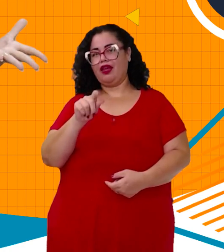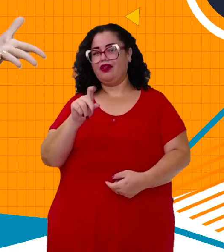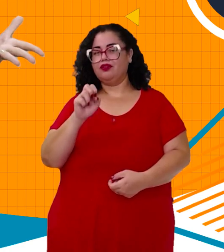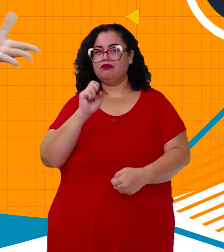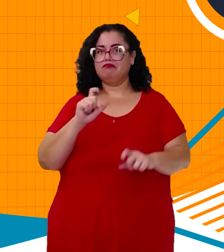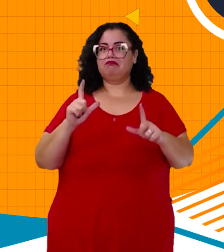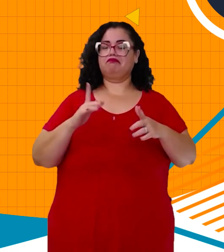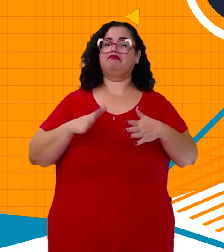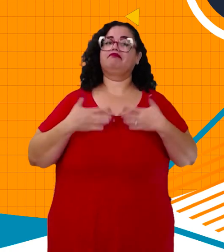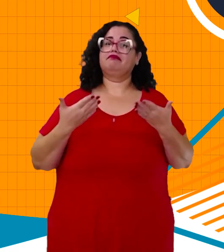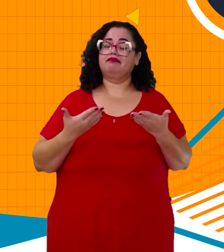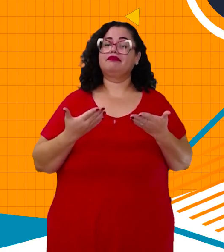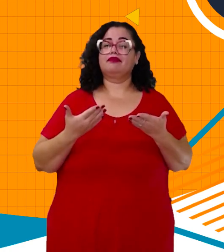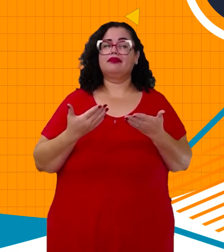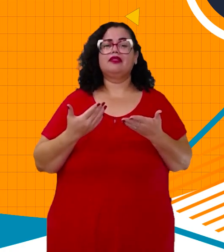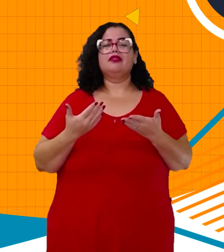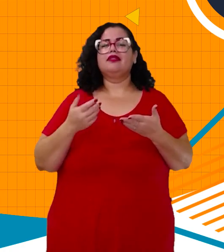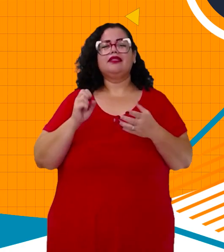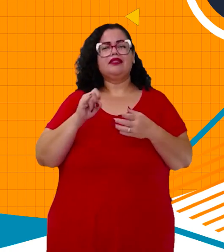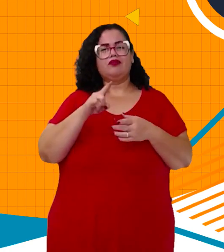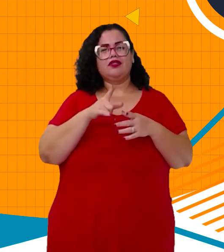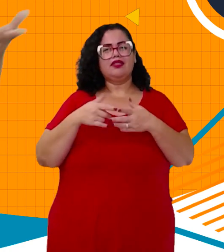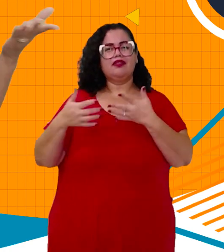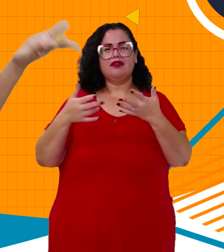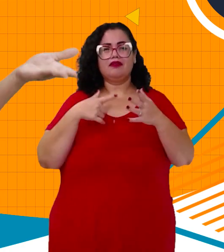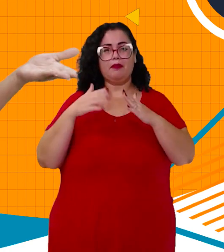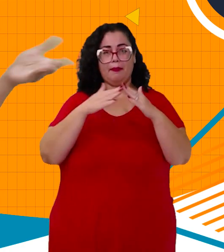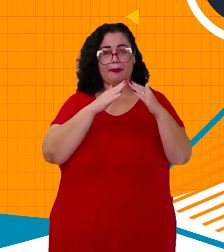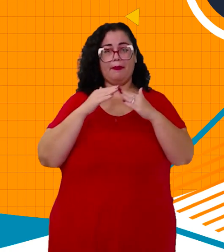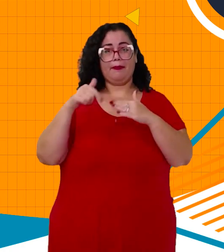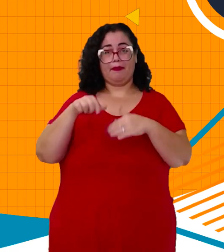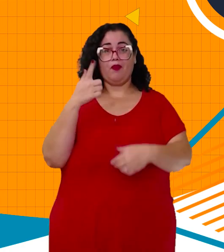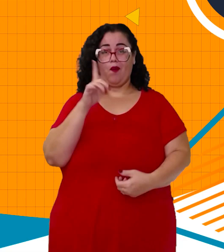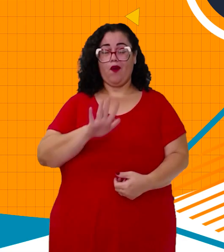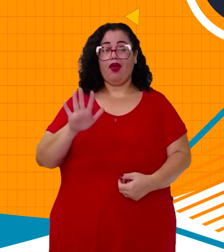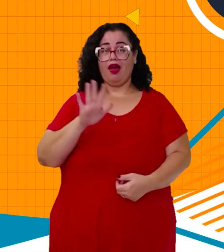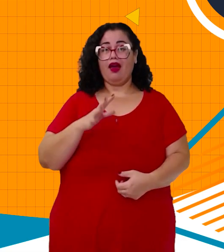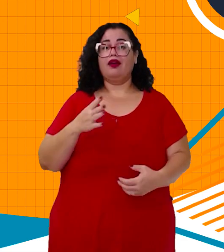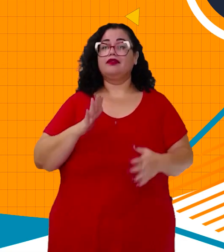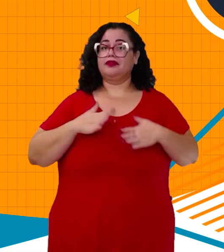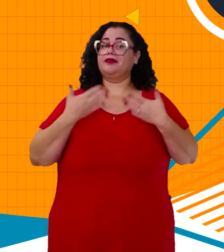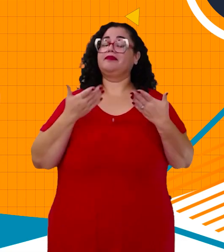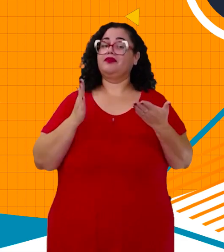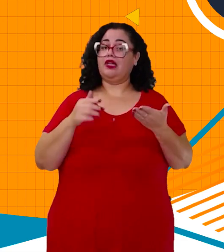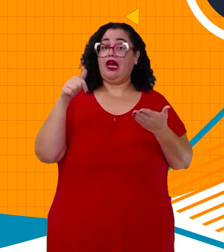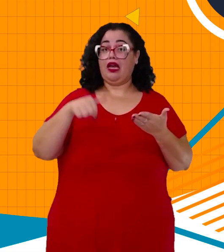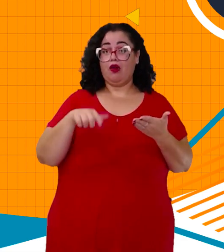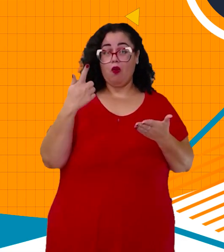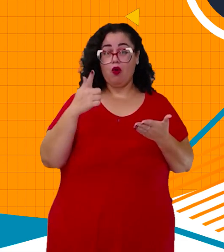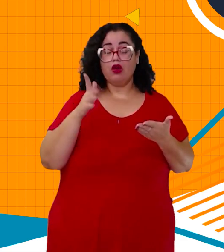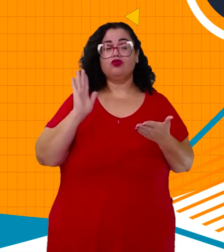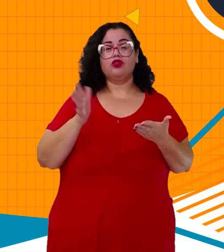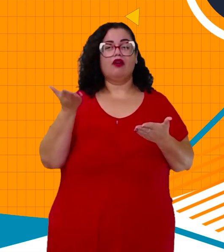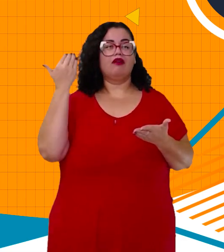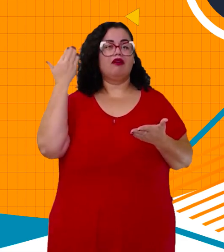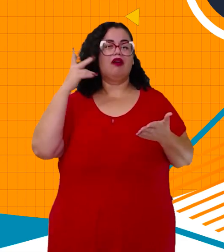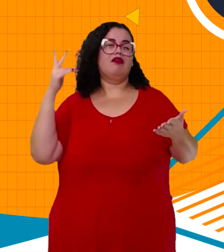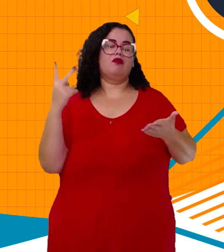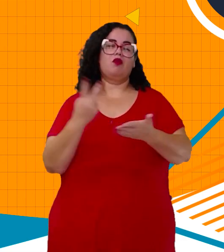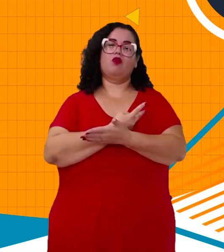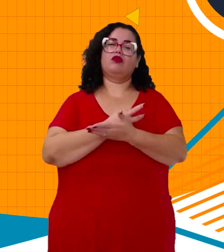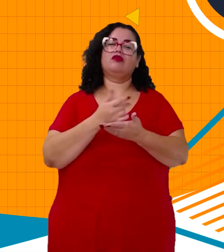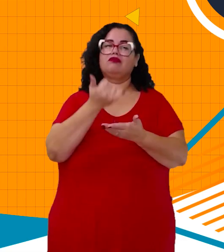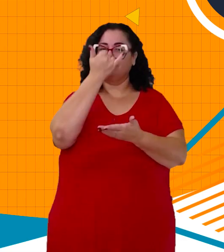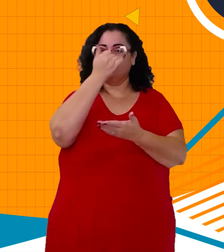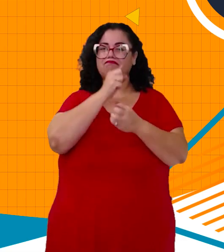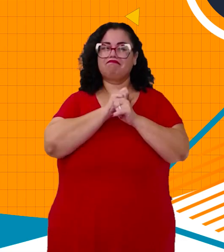espanto, especialmente se você for morador do estado de Goiás, já que aqui ocorreu o maior